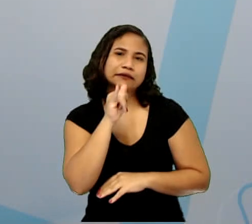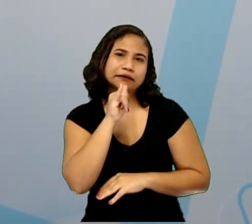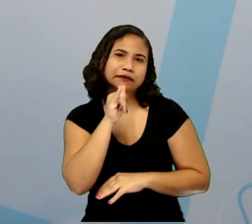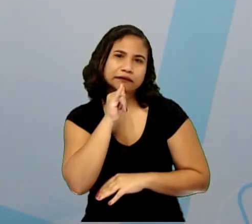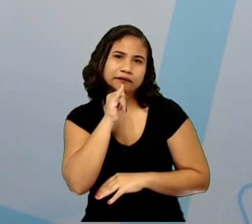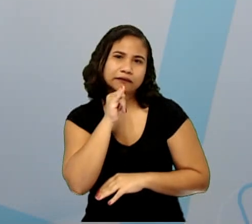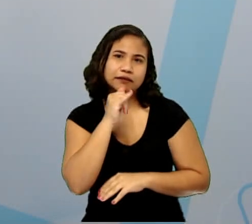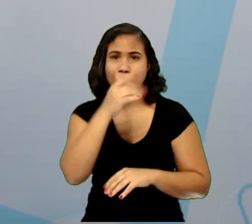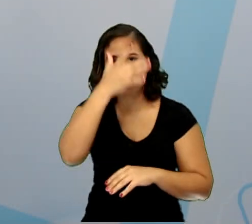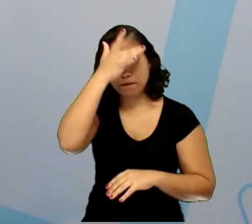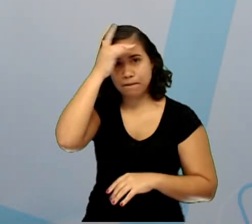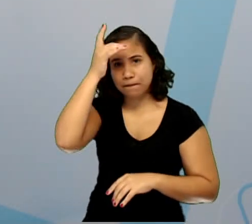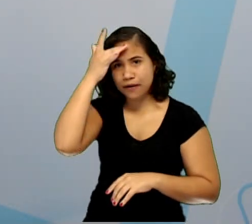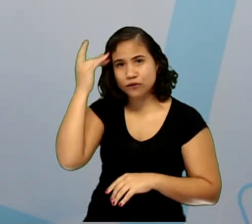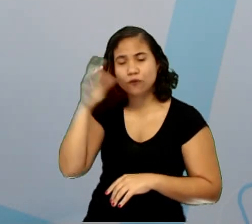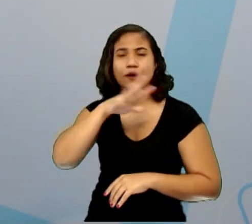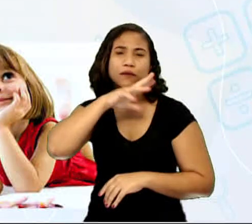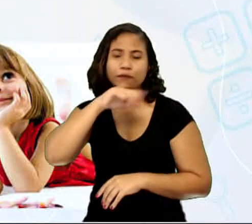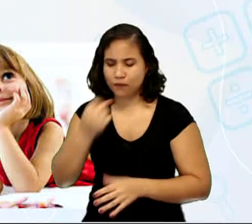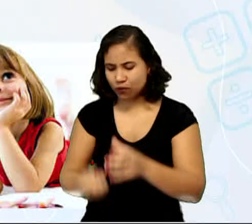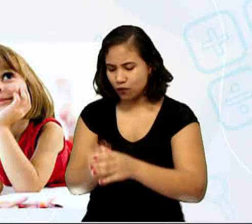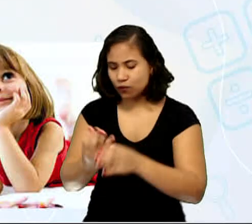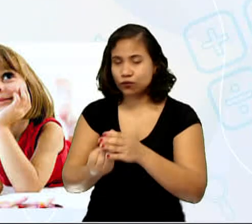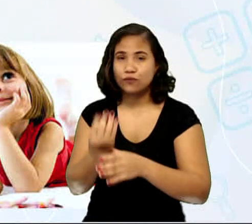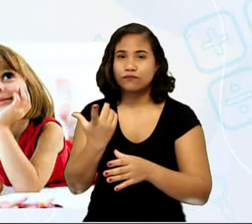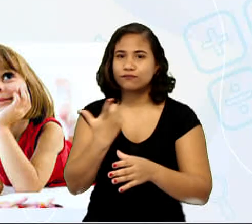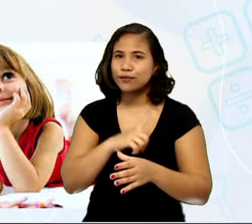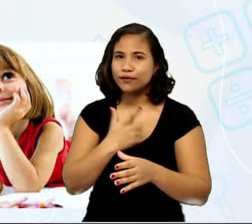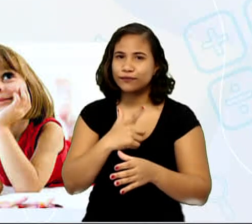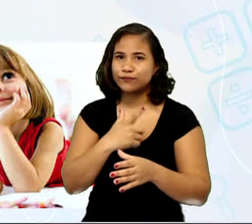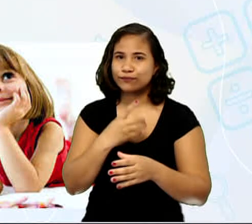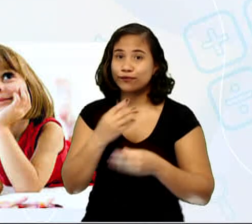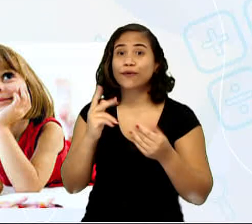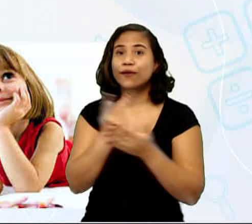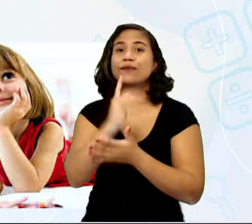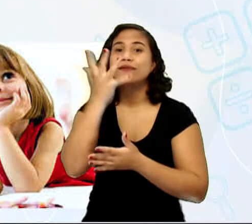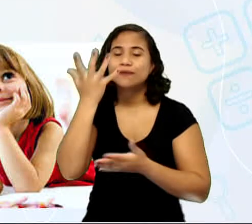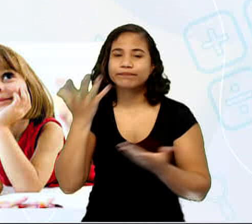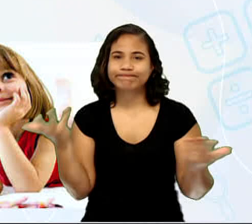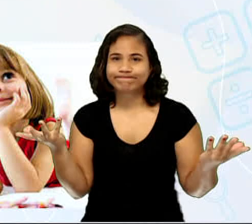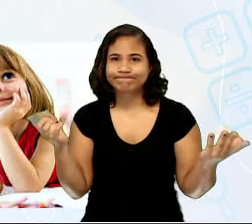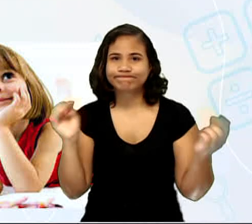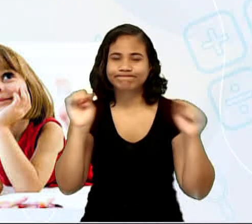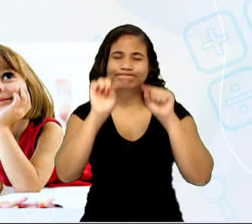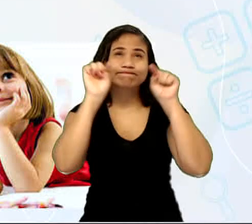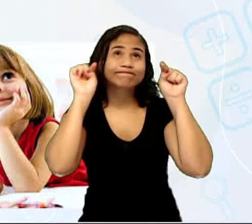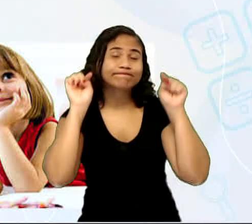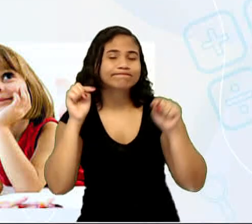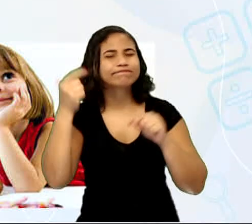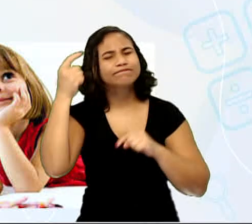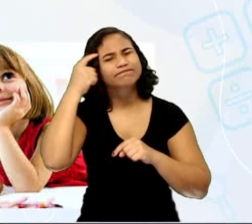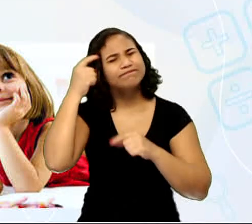produtores não existissem, o que iria acontecer? Pense bem.